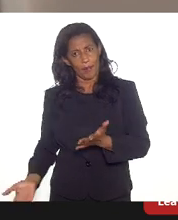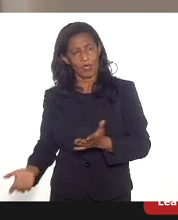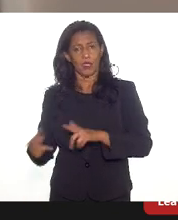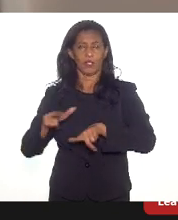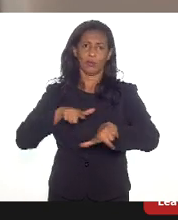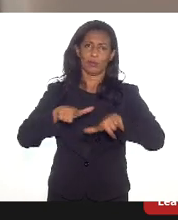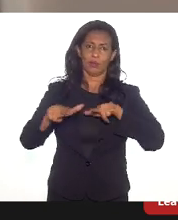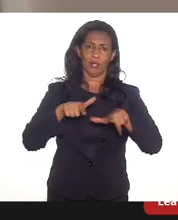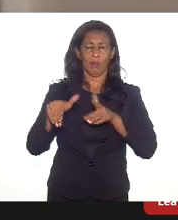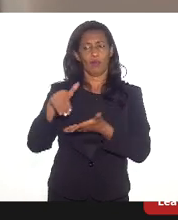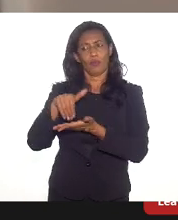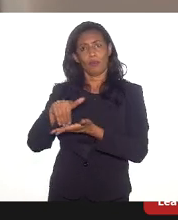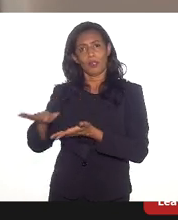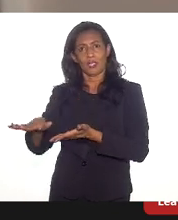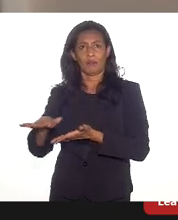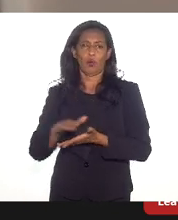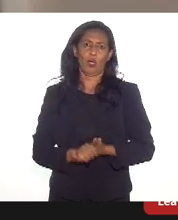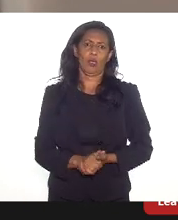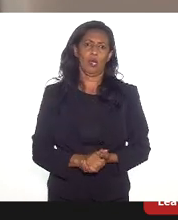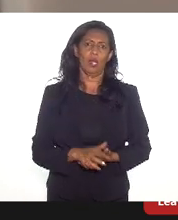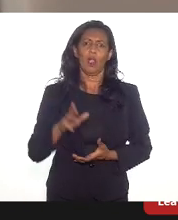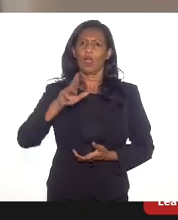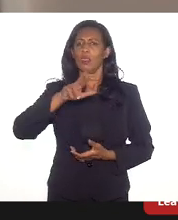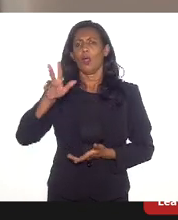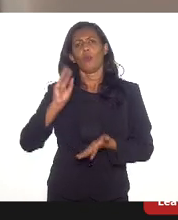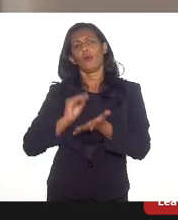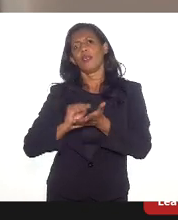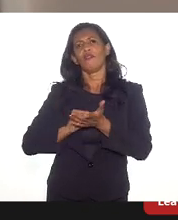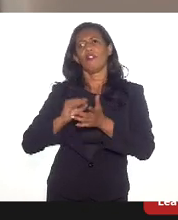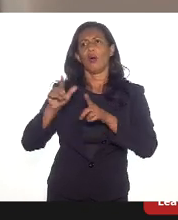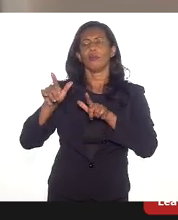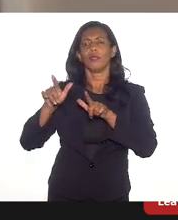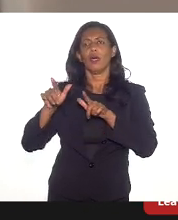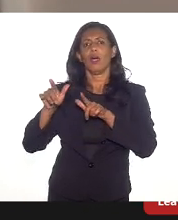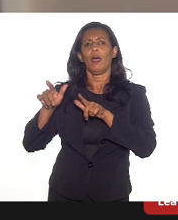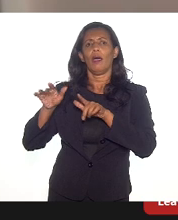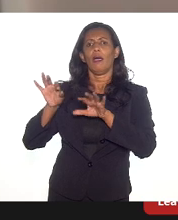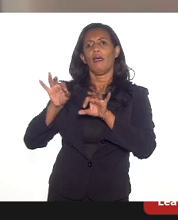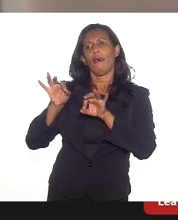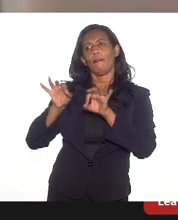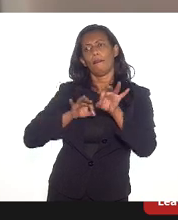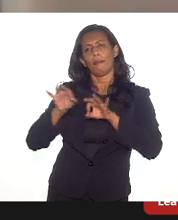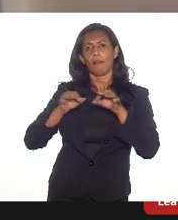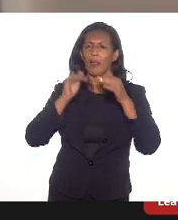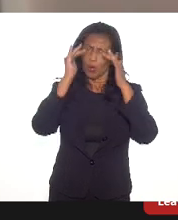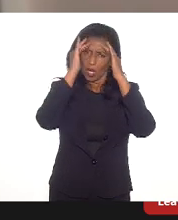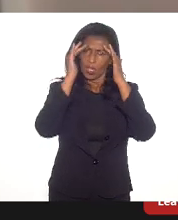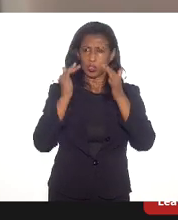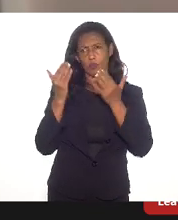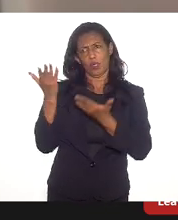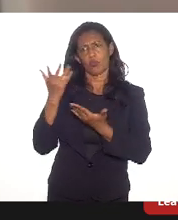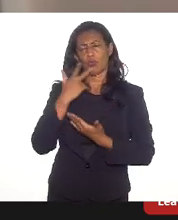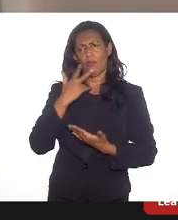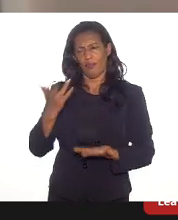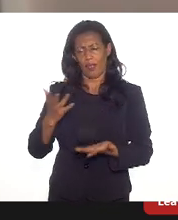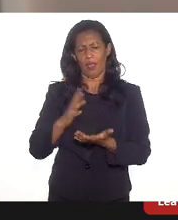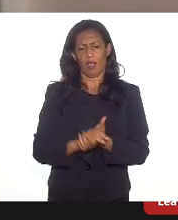emprego, foram demitidos e não, porque são pouco preparadas, despreparadas ou incompetentes. Respeito o senhor, respeito a sua